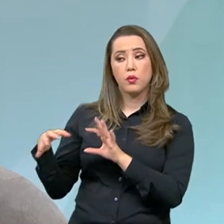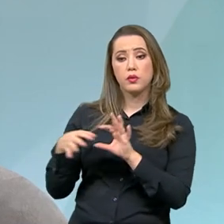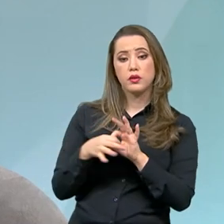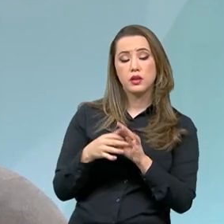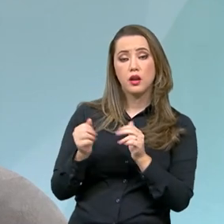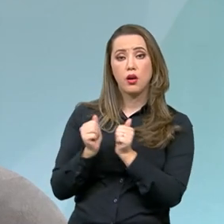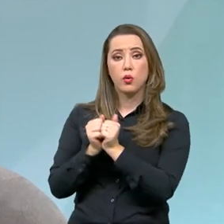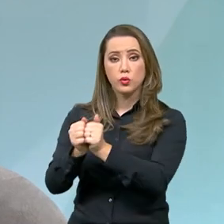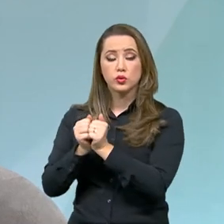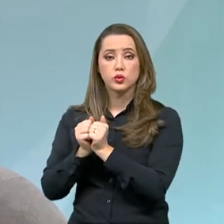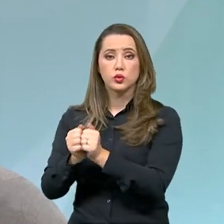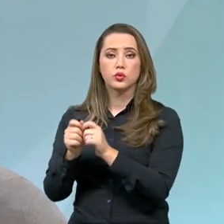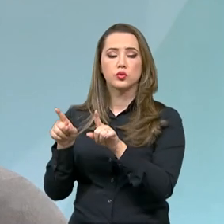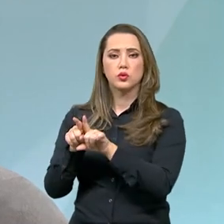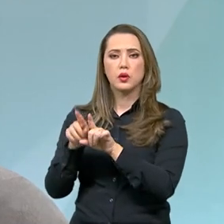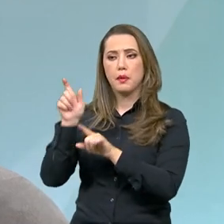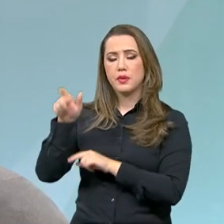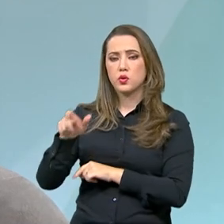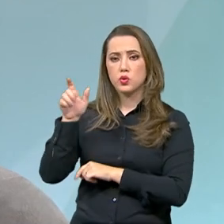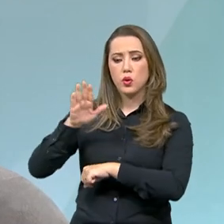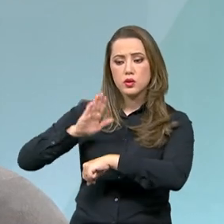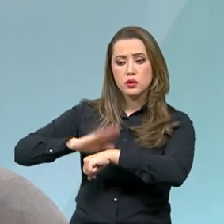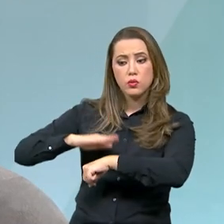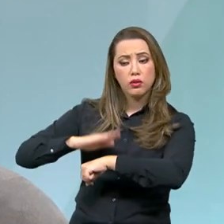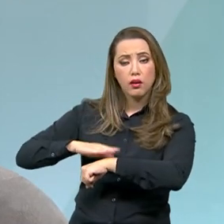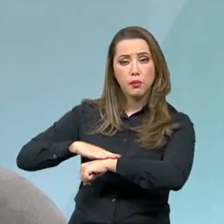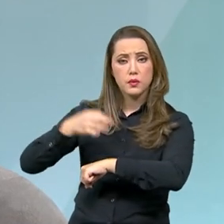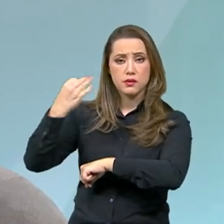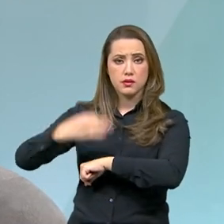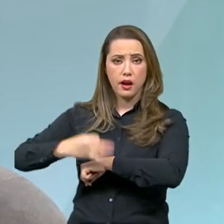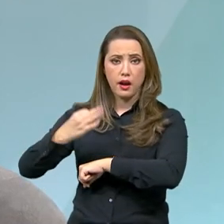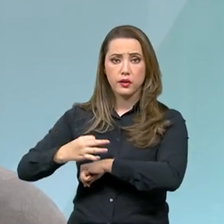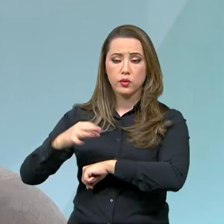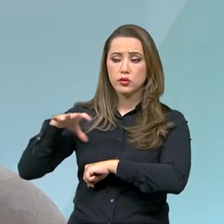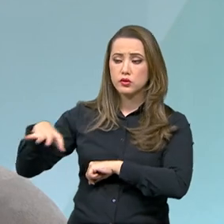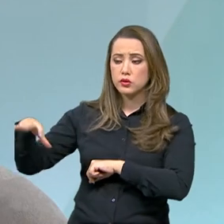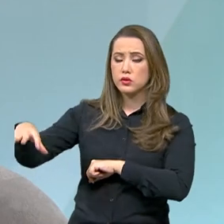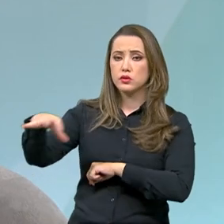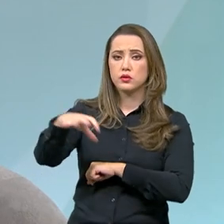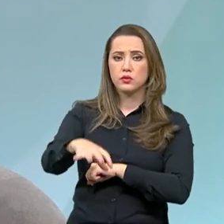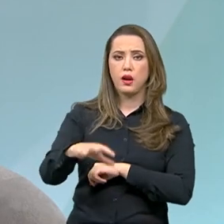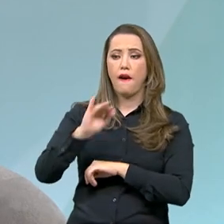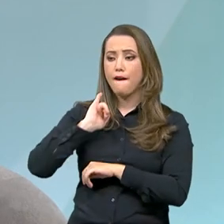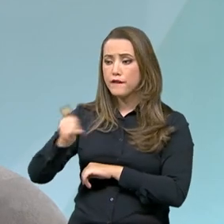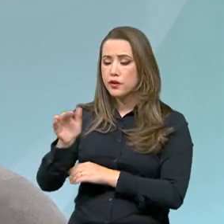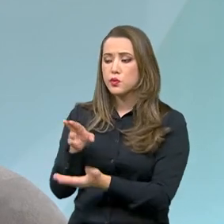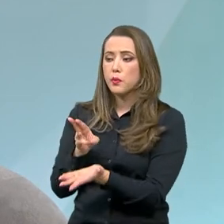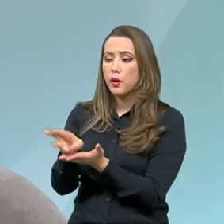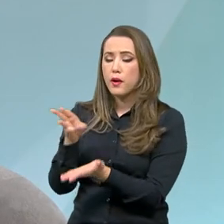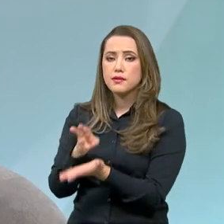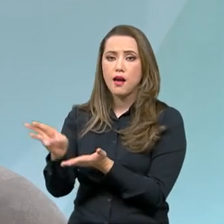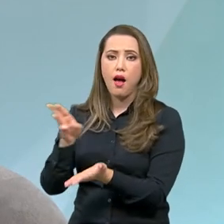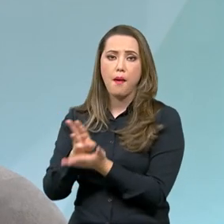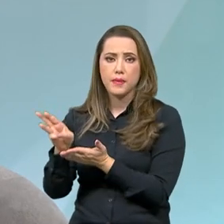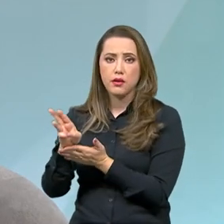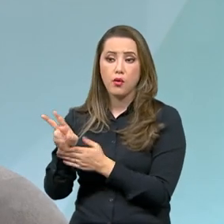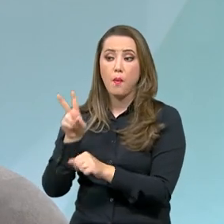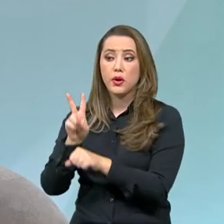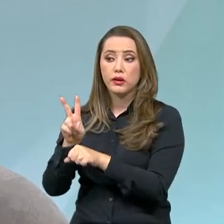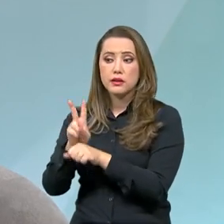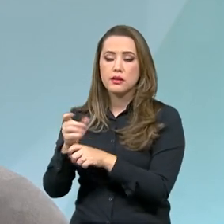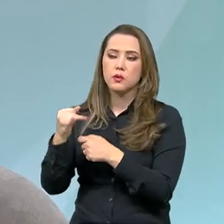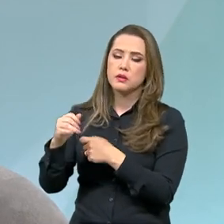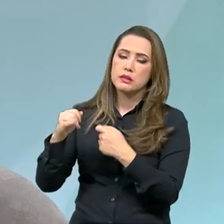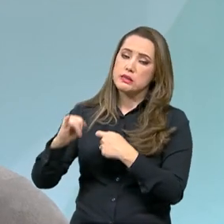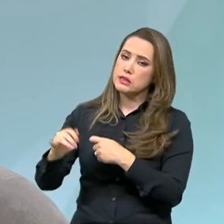permitir com que as pessoas recebam em tempo real e de forma regionalizada avisos pelo WhatsApp com as medidas de autoproteção, se ela tem